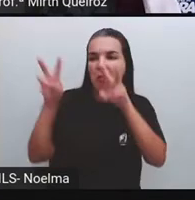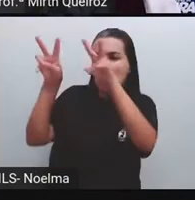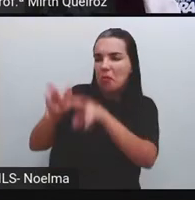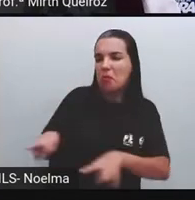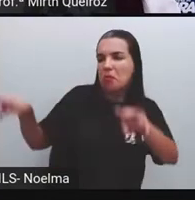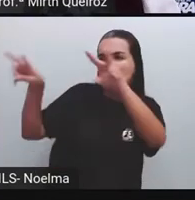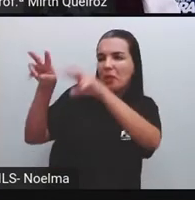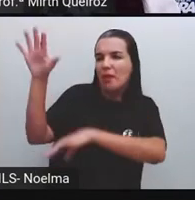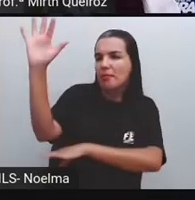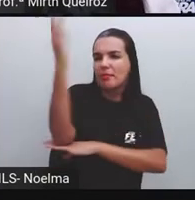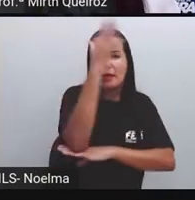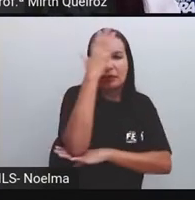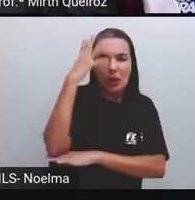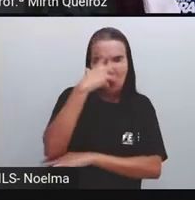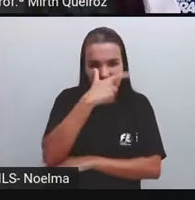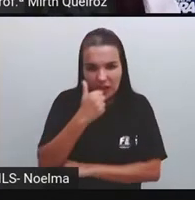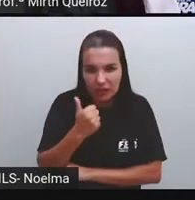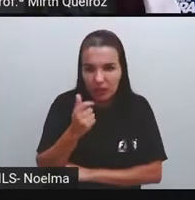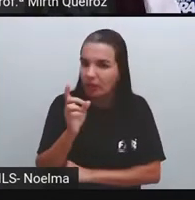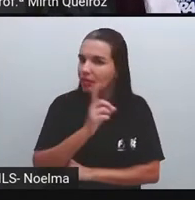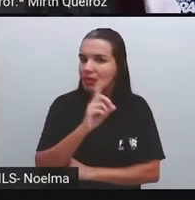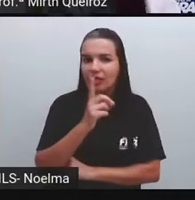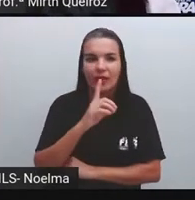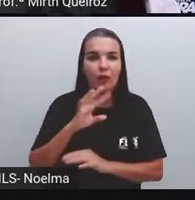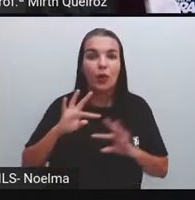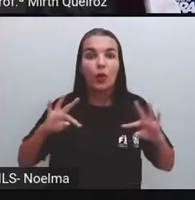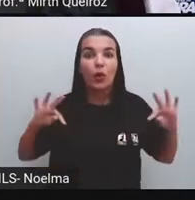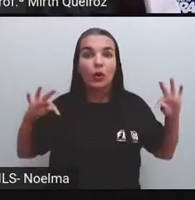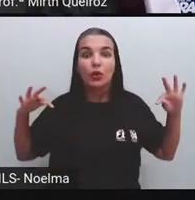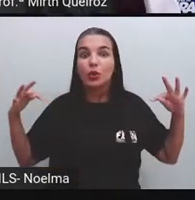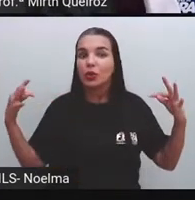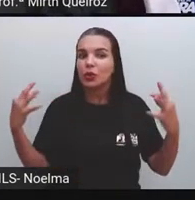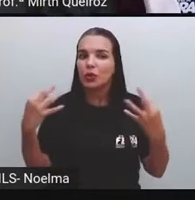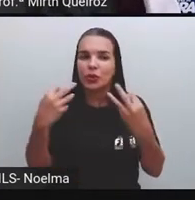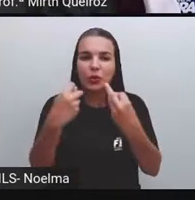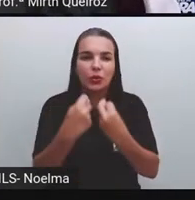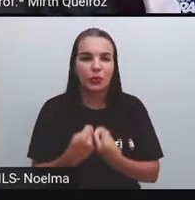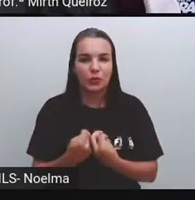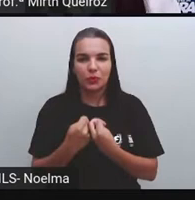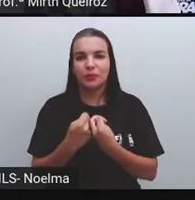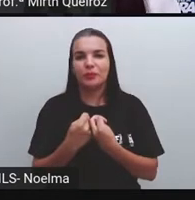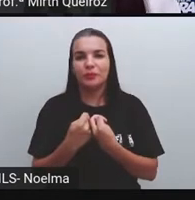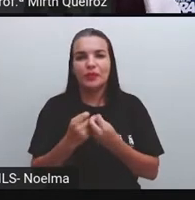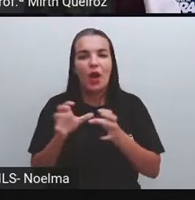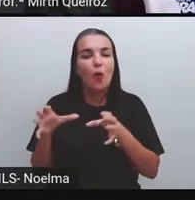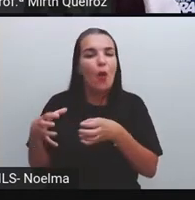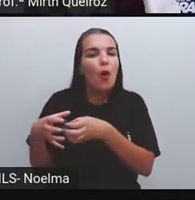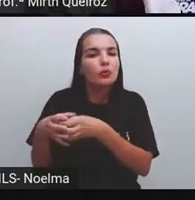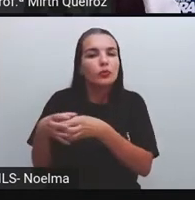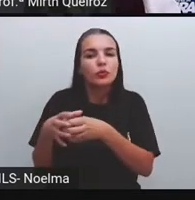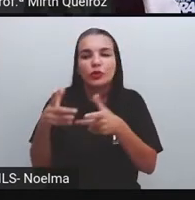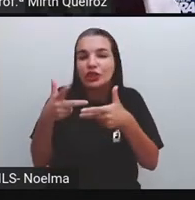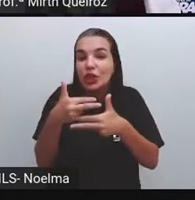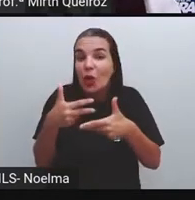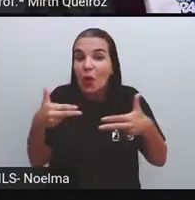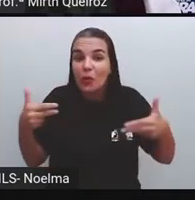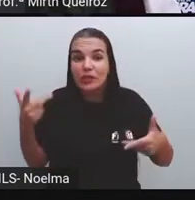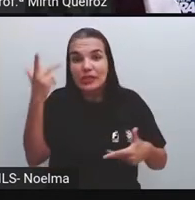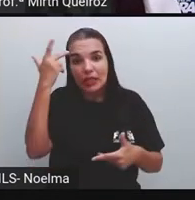Só a natureza é paisagem. Não, para a geografia não é assim. Paisagem é um conjunto de elementos